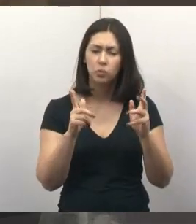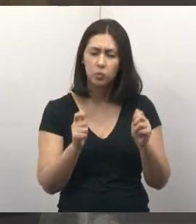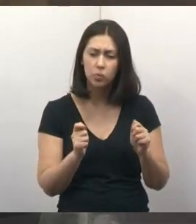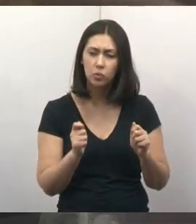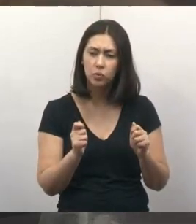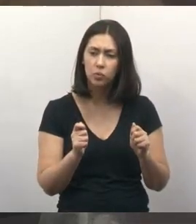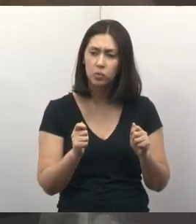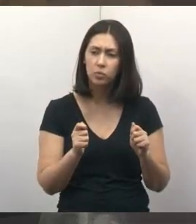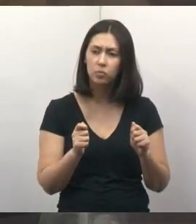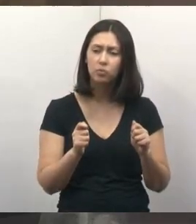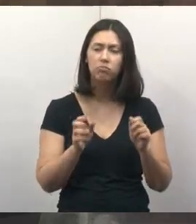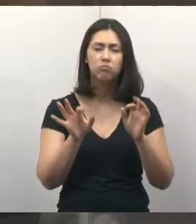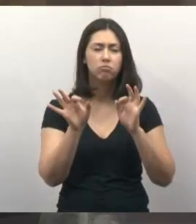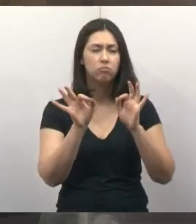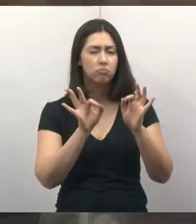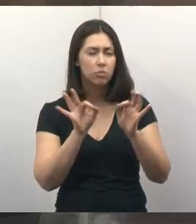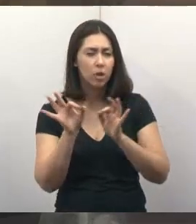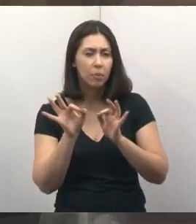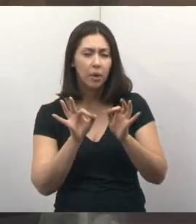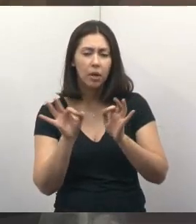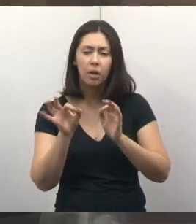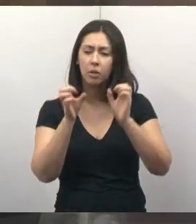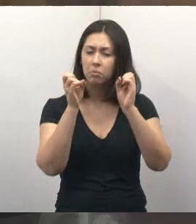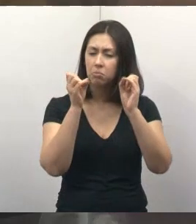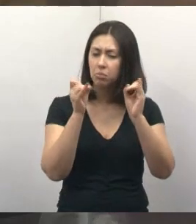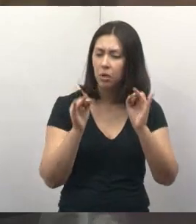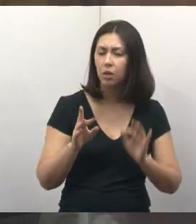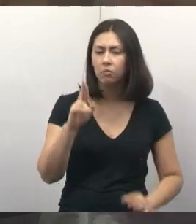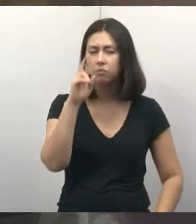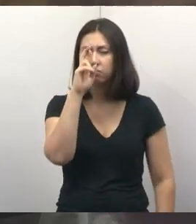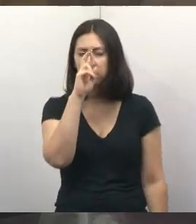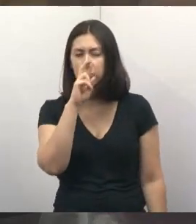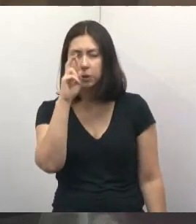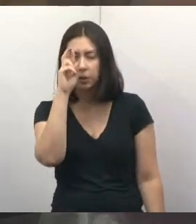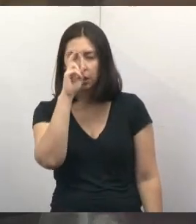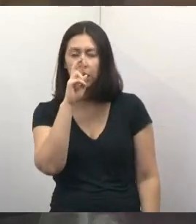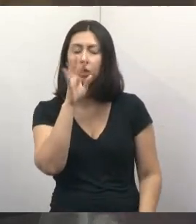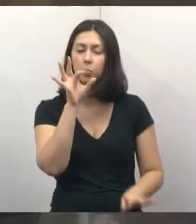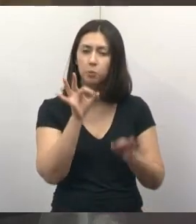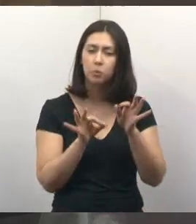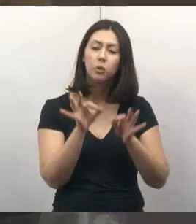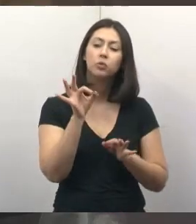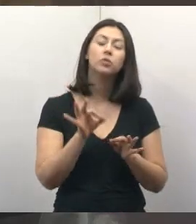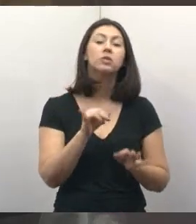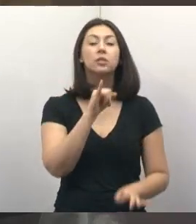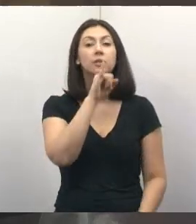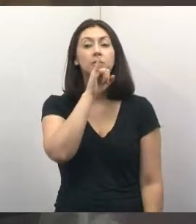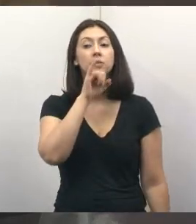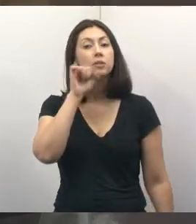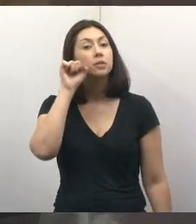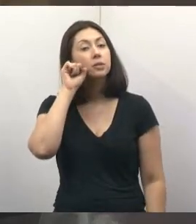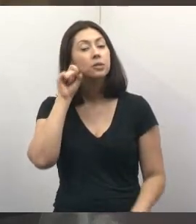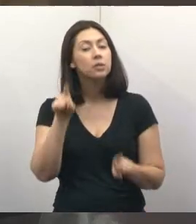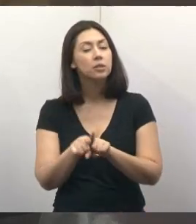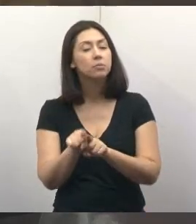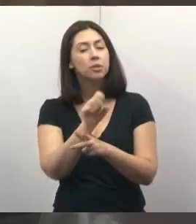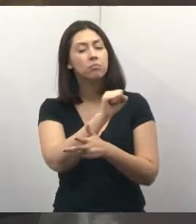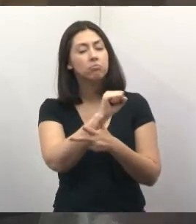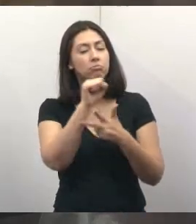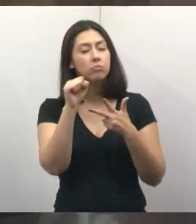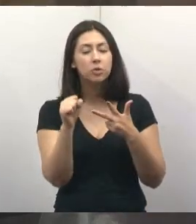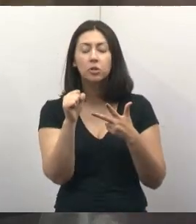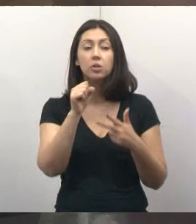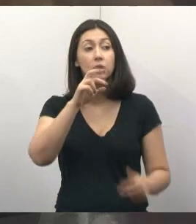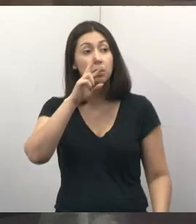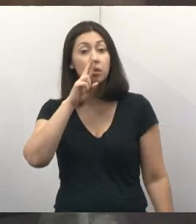elaborado, tudo vai ser fiscalizado pela justiça, e o Isaías e o poder público vão trazer